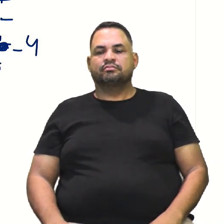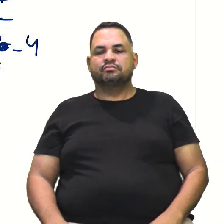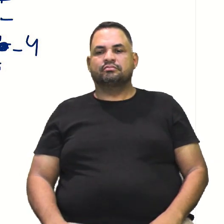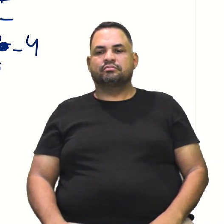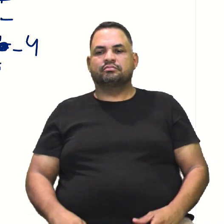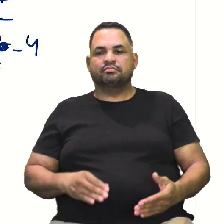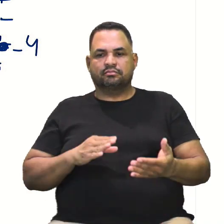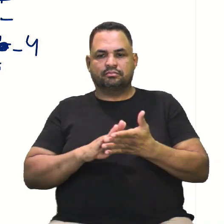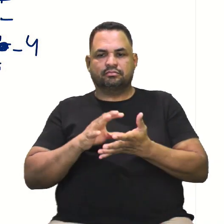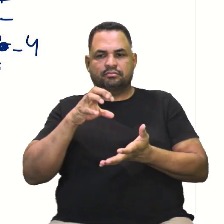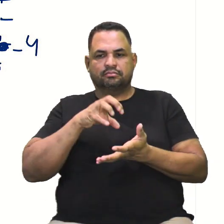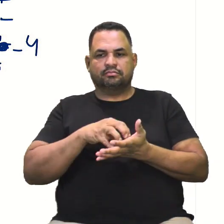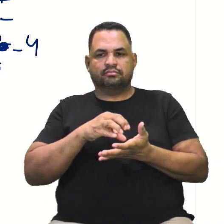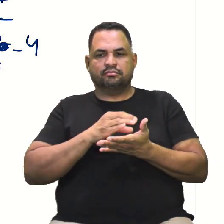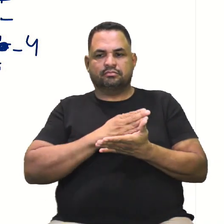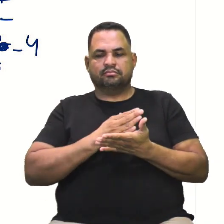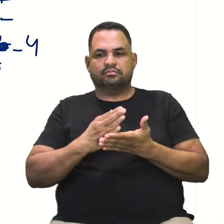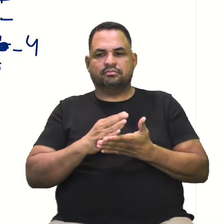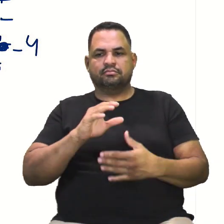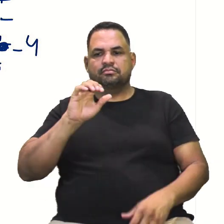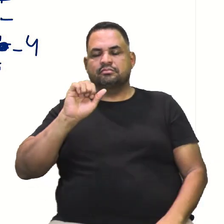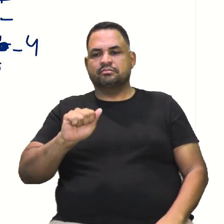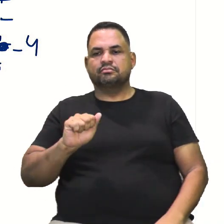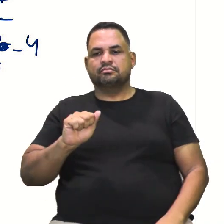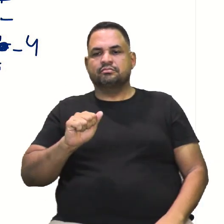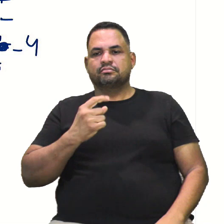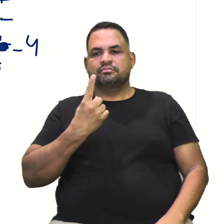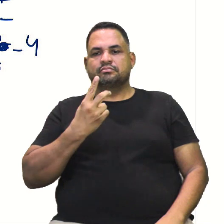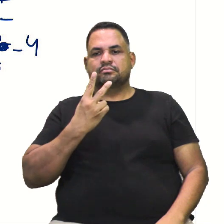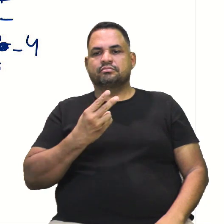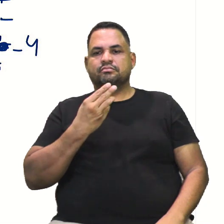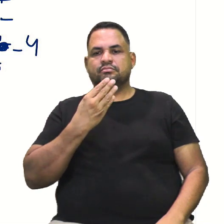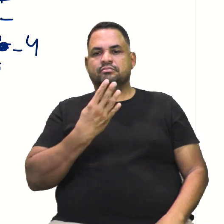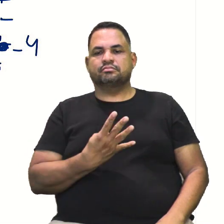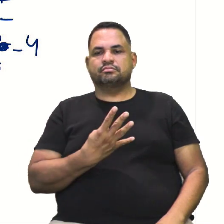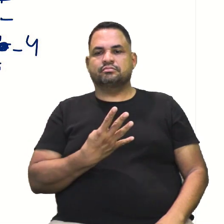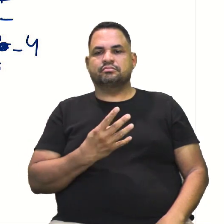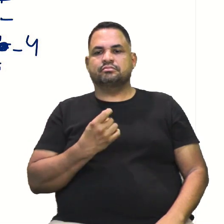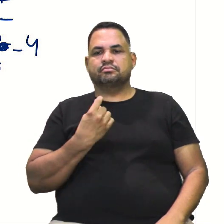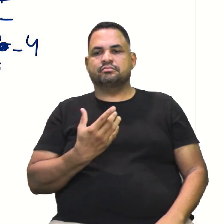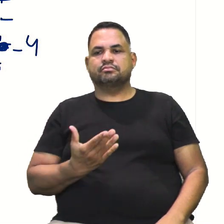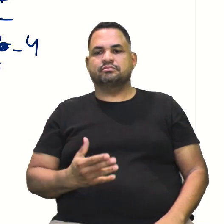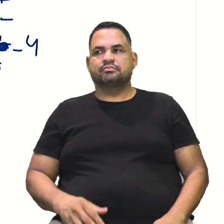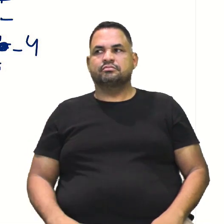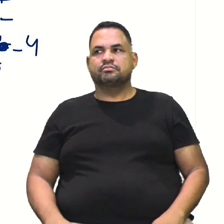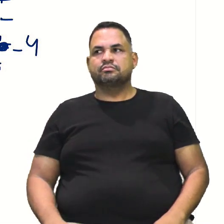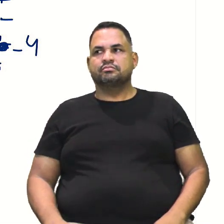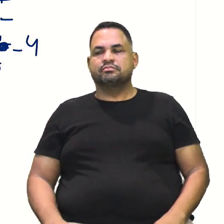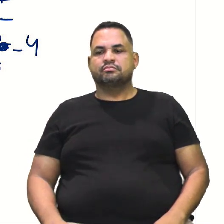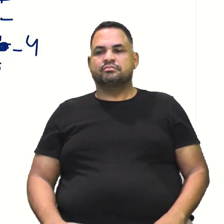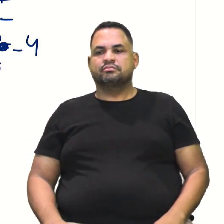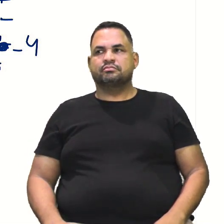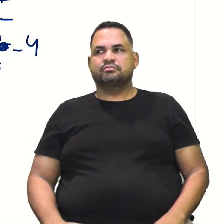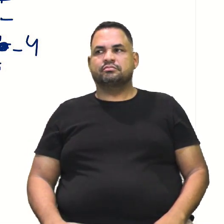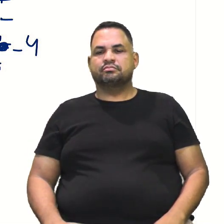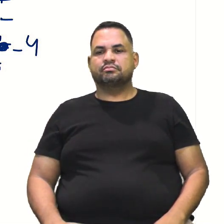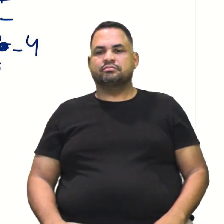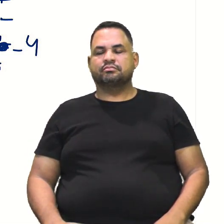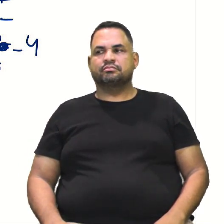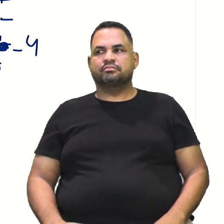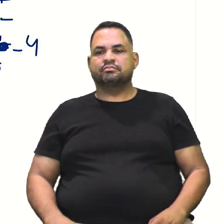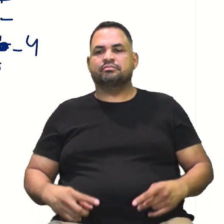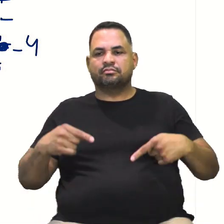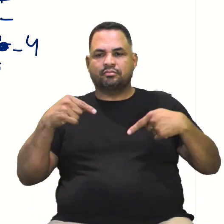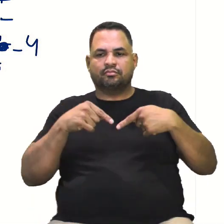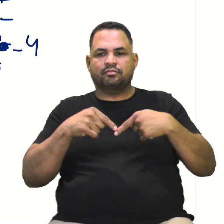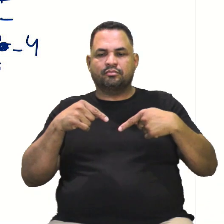origem, tá? Aqui vai ser o meu A. 1, 2, 3. O A1, né? Pode ser, né? Vai ser... Vamos colocar logo a letra C.